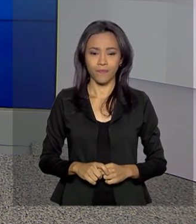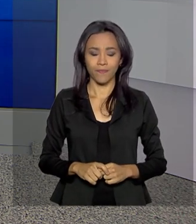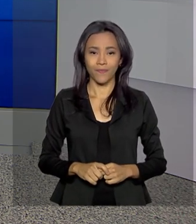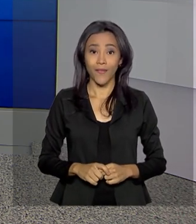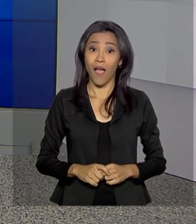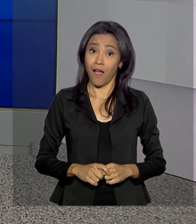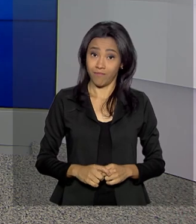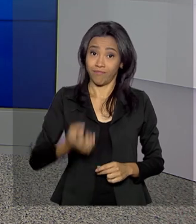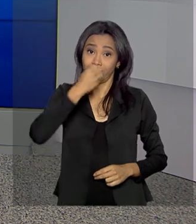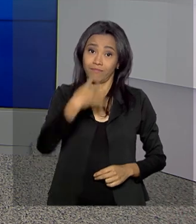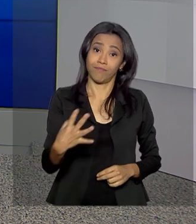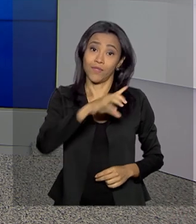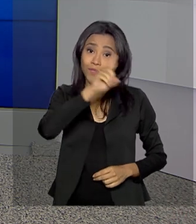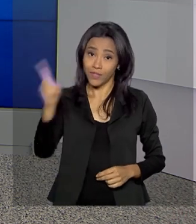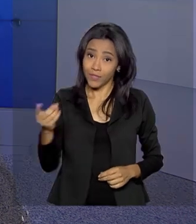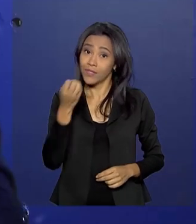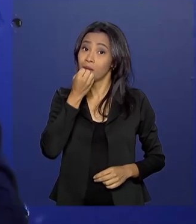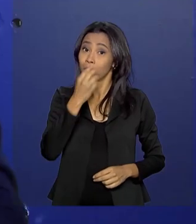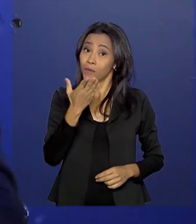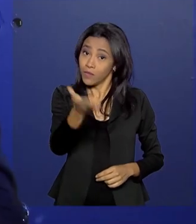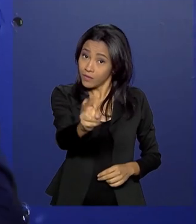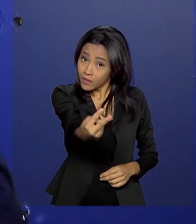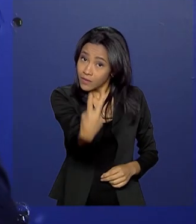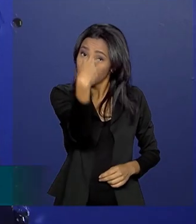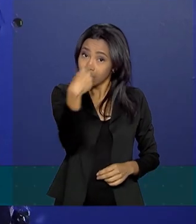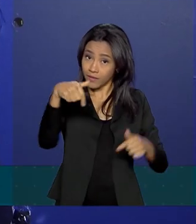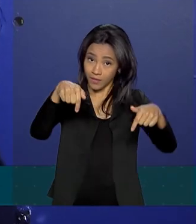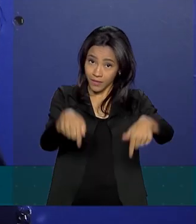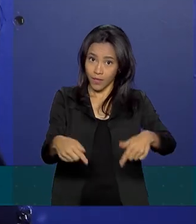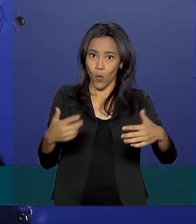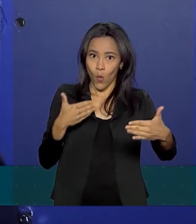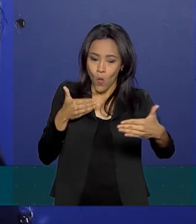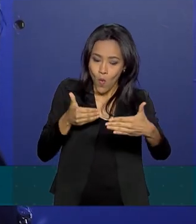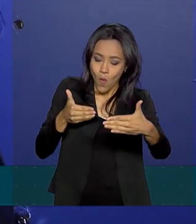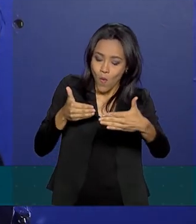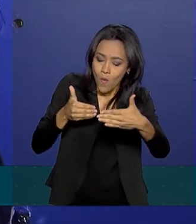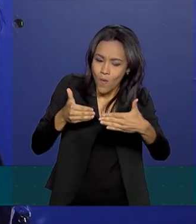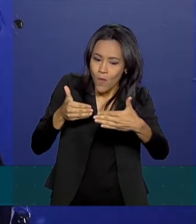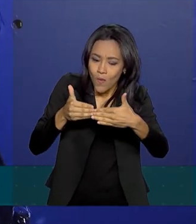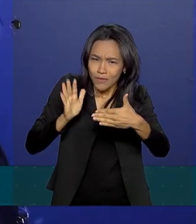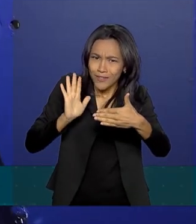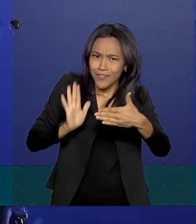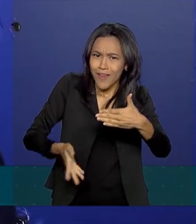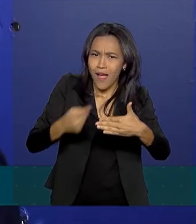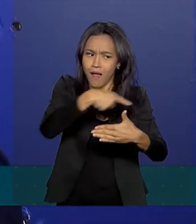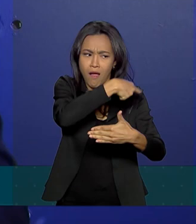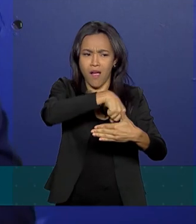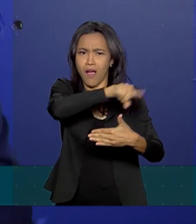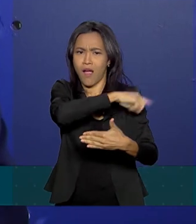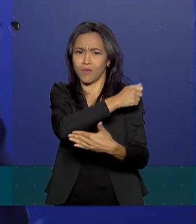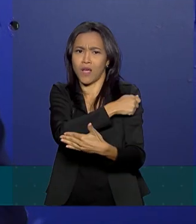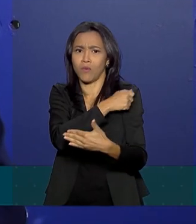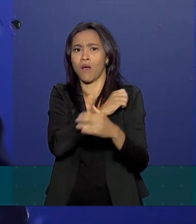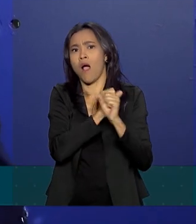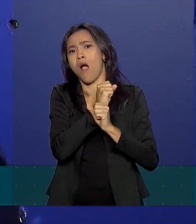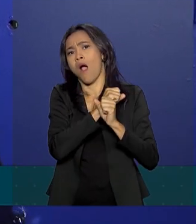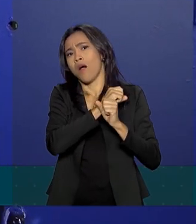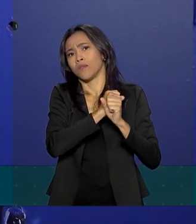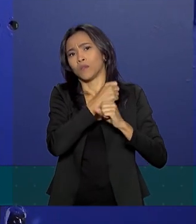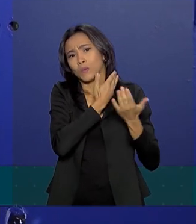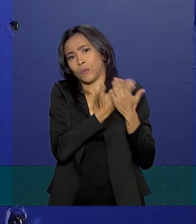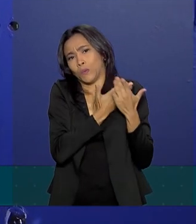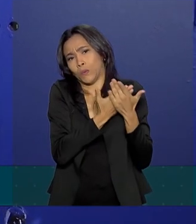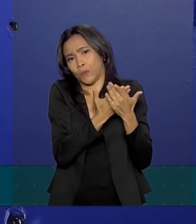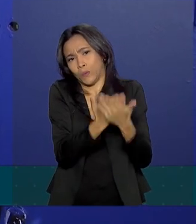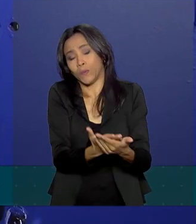Bom dia, Renata! Bom dia a você que acompanha o Brasil em Dia. Olha, reta final para esses alunos que passaram o ano todo se preparando para